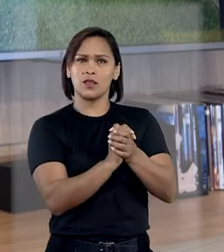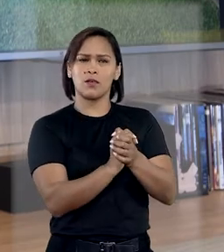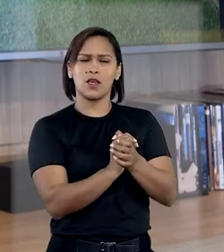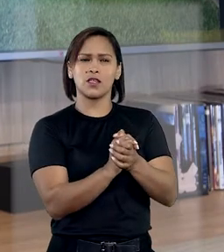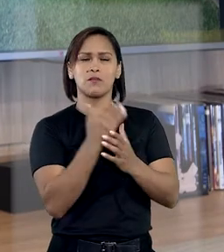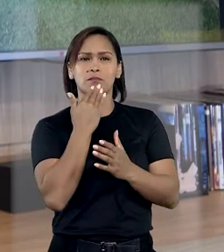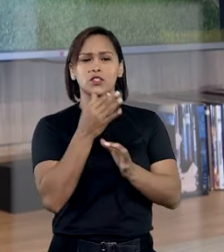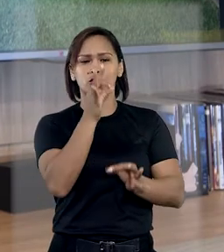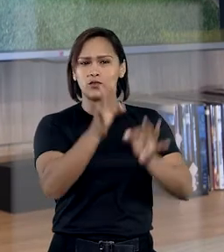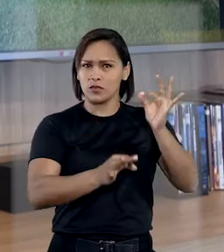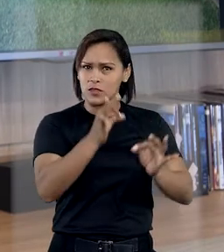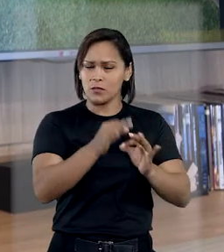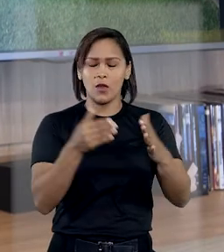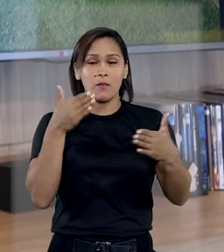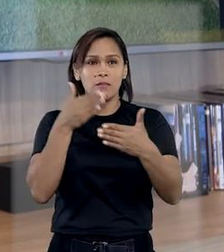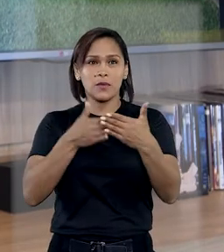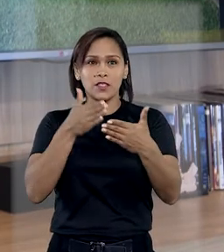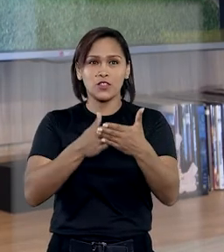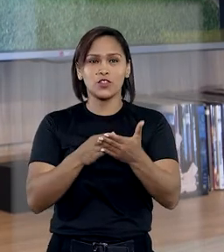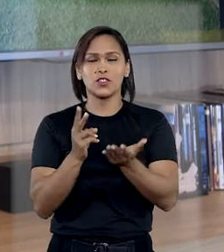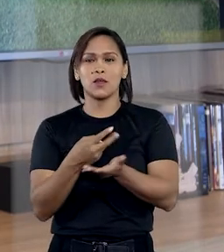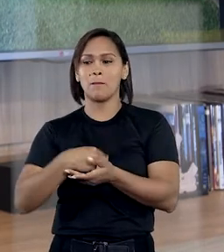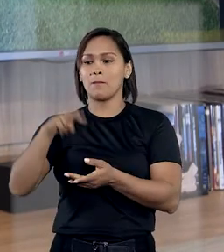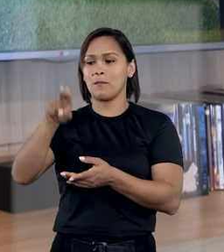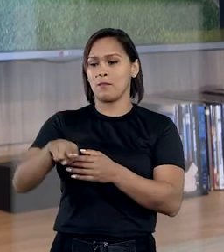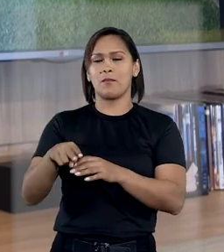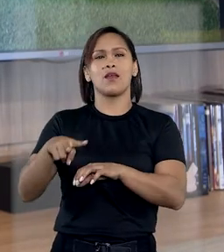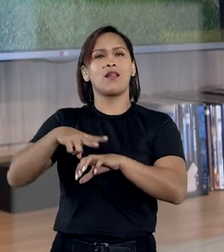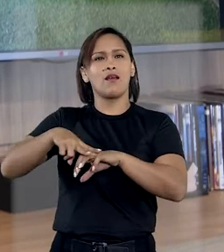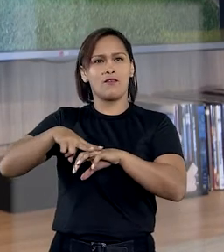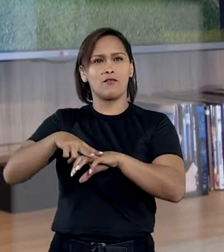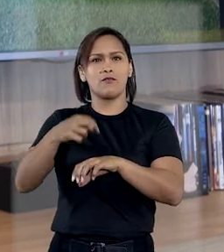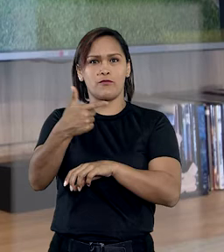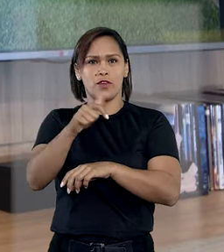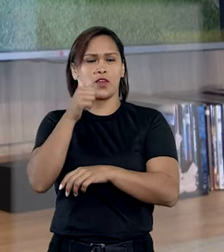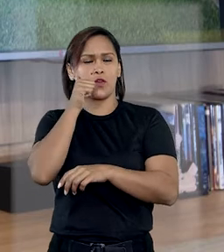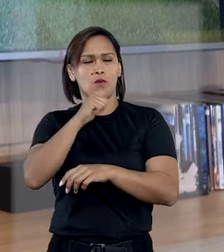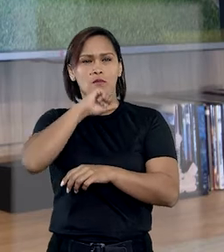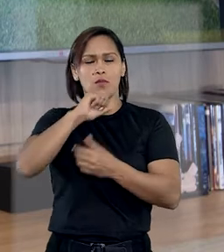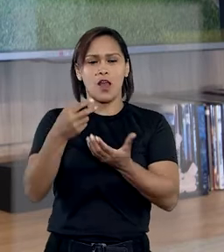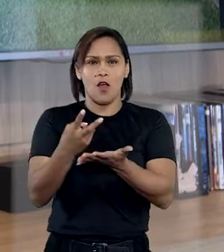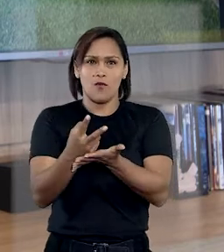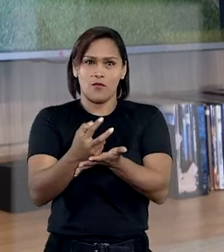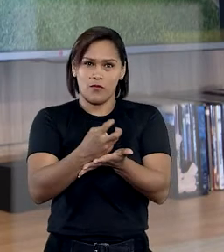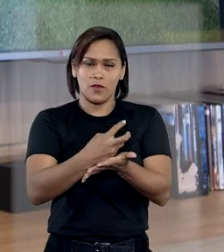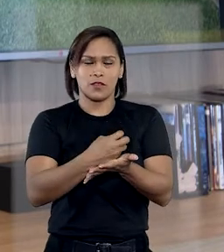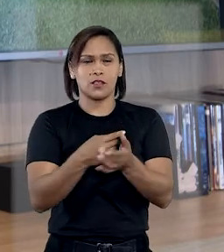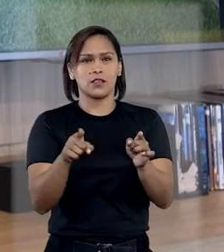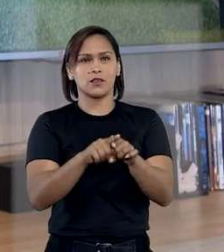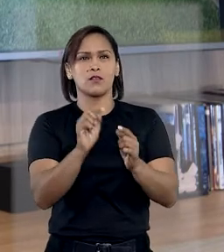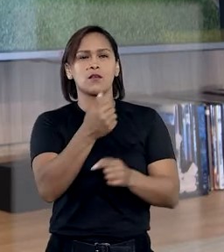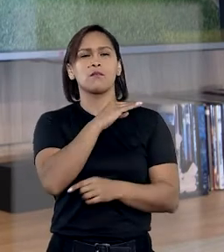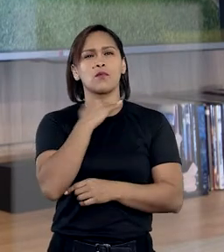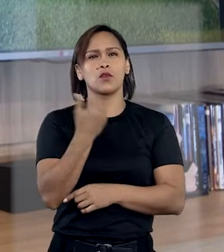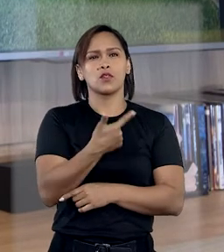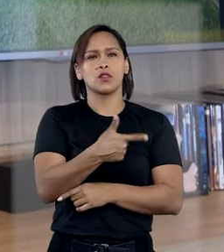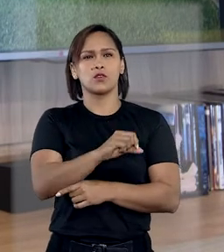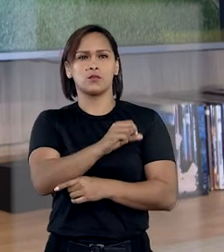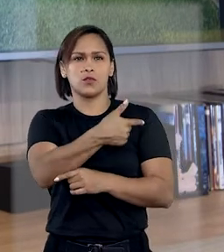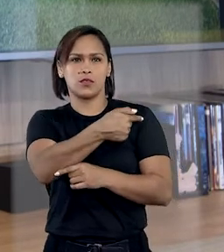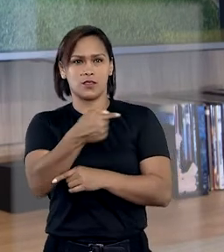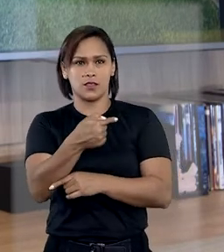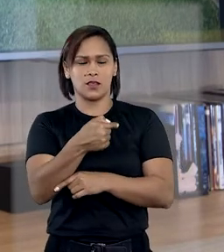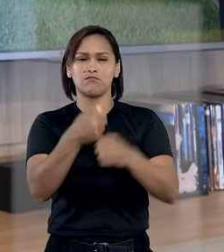casamento pediram judicialmente que fosse impedida a utilização pela madrasta viúva do material genético do pai, morto em